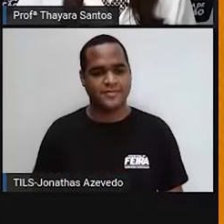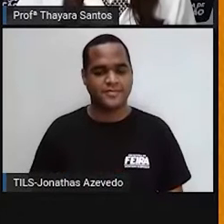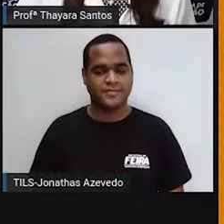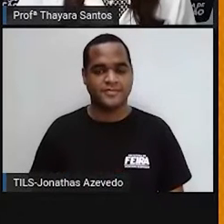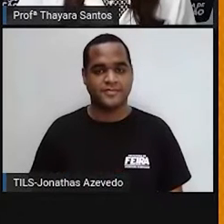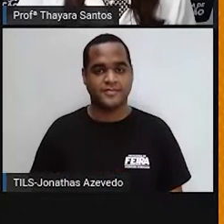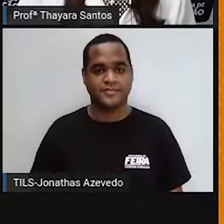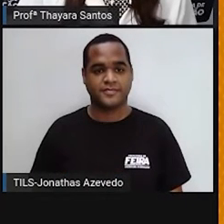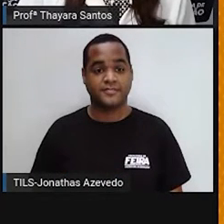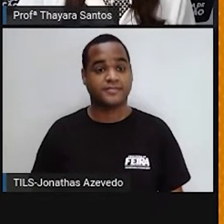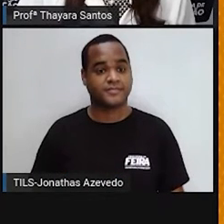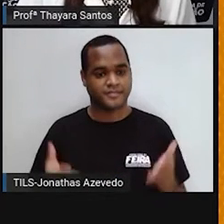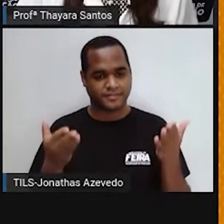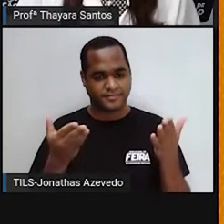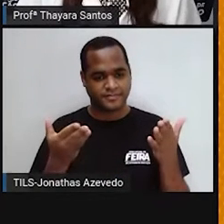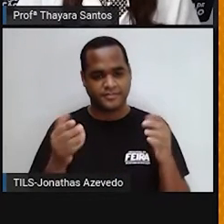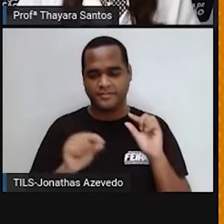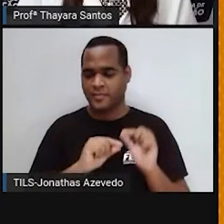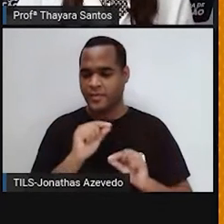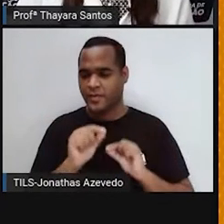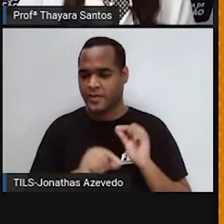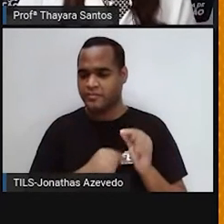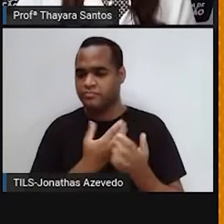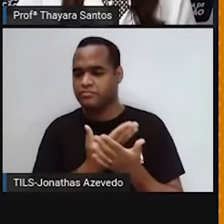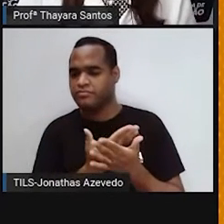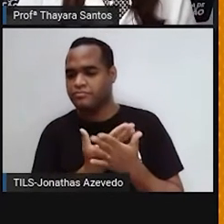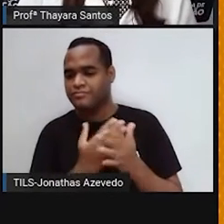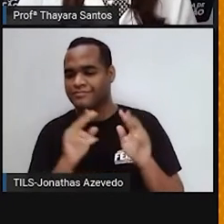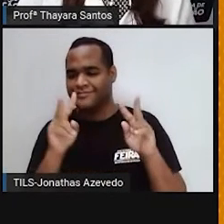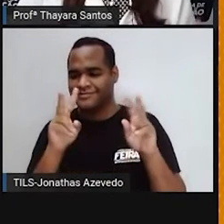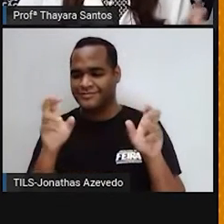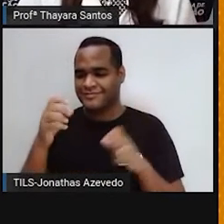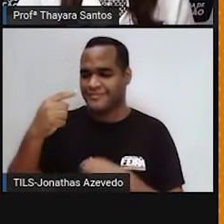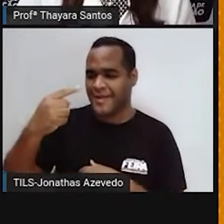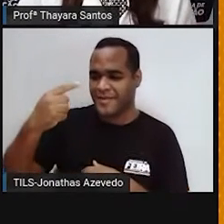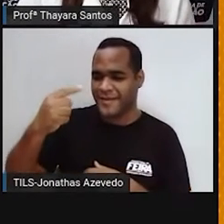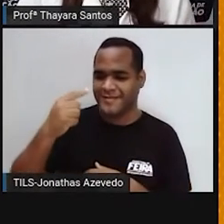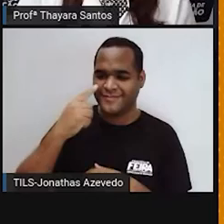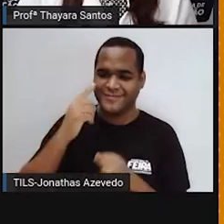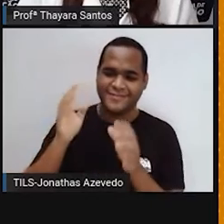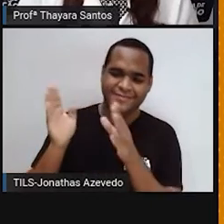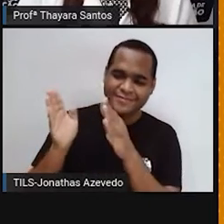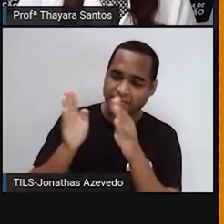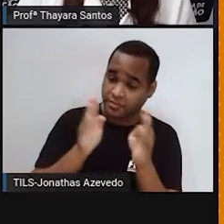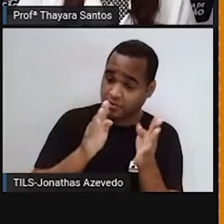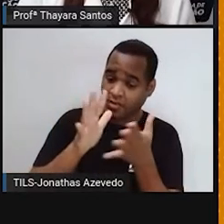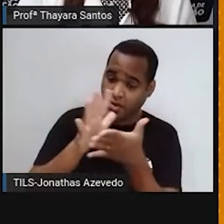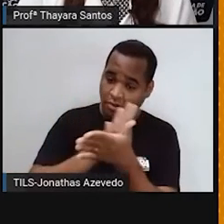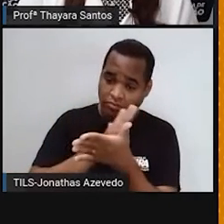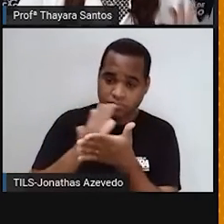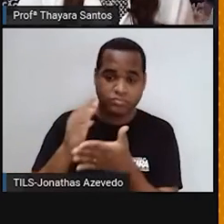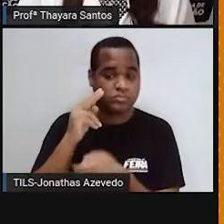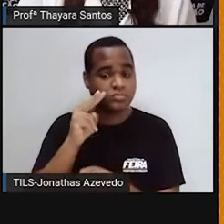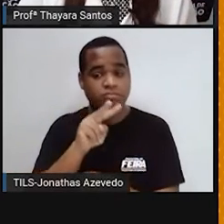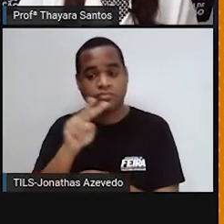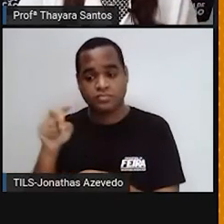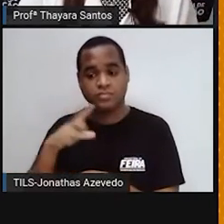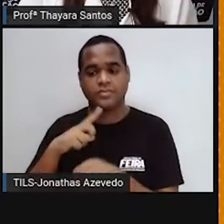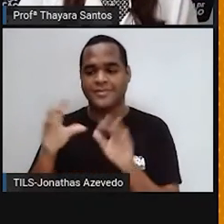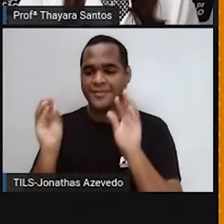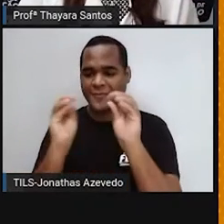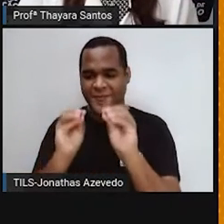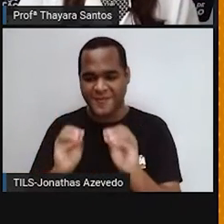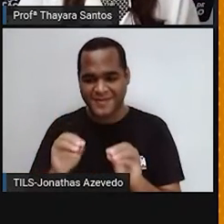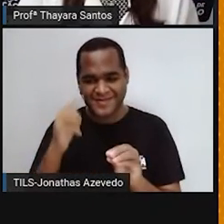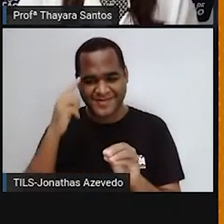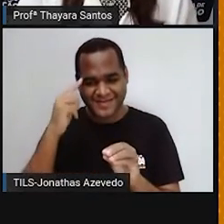E hoje a gente vai estudar sobre, tenho certeza que alguns de vocês já viram lá no primeiro slide que eu sempre coloco o